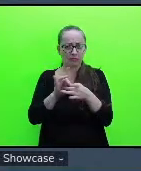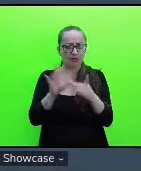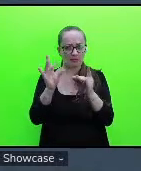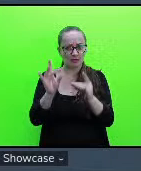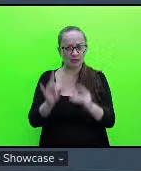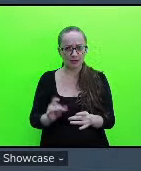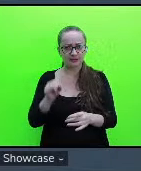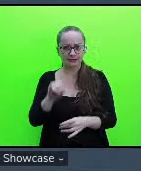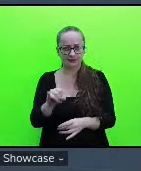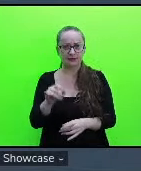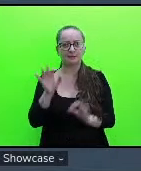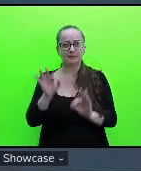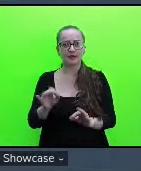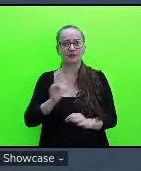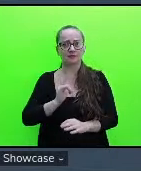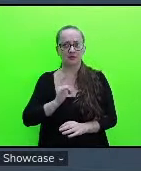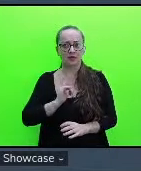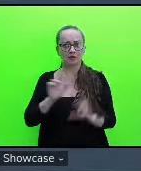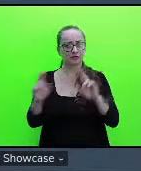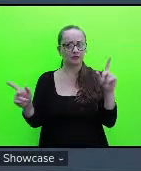há alguma diferença